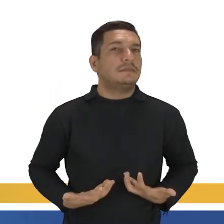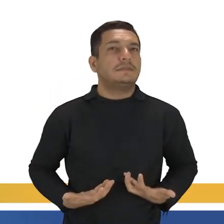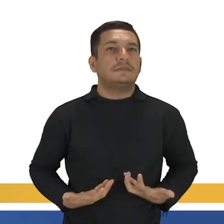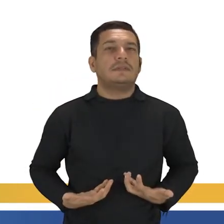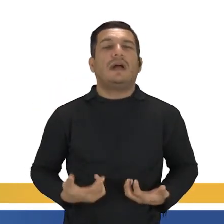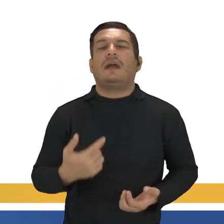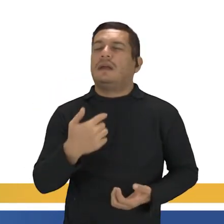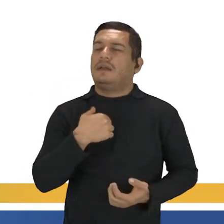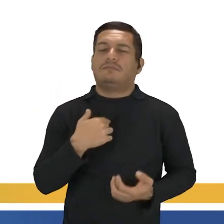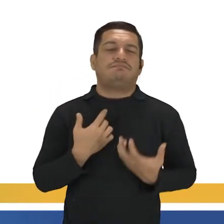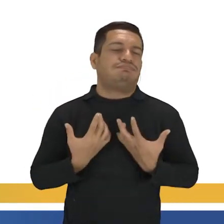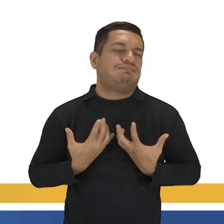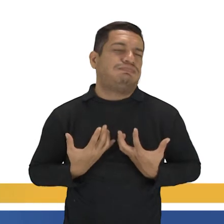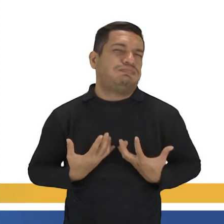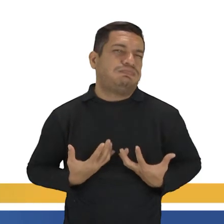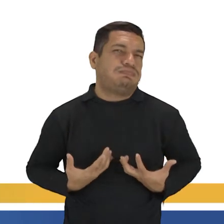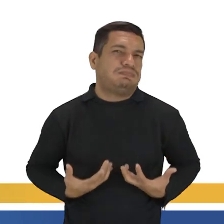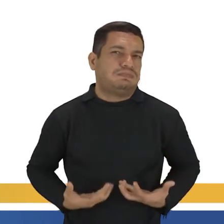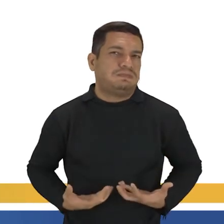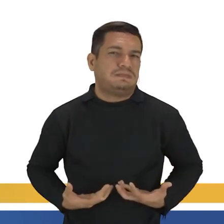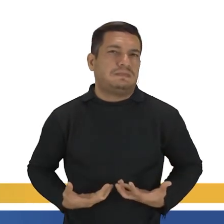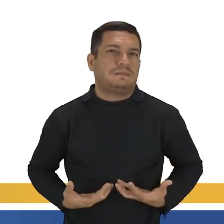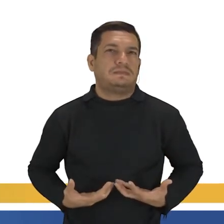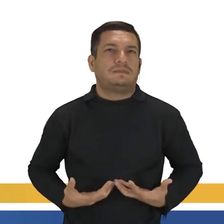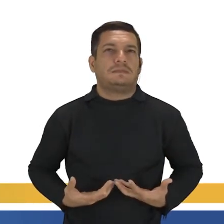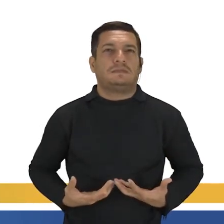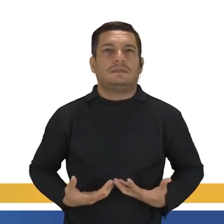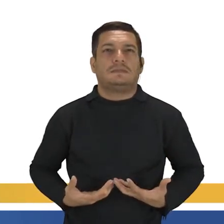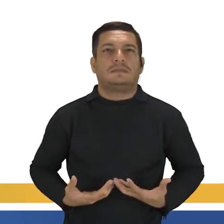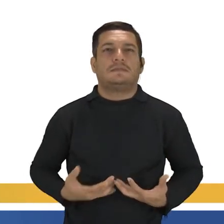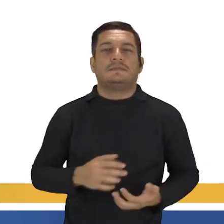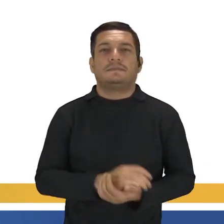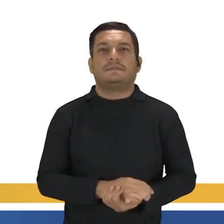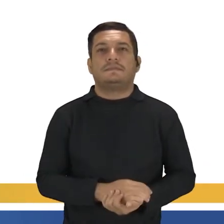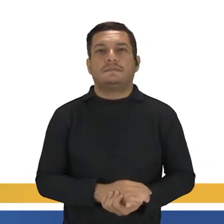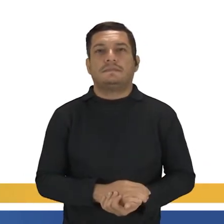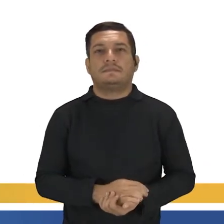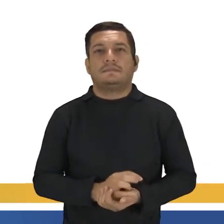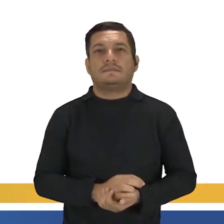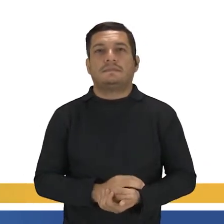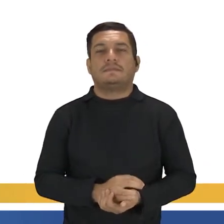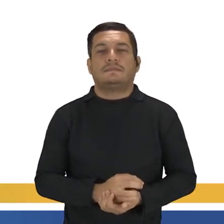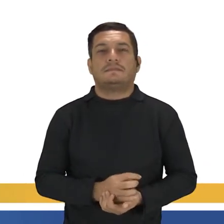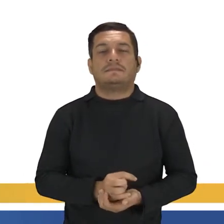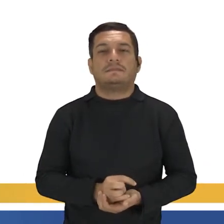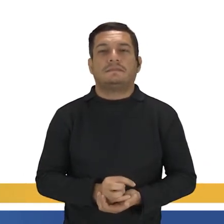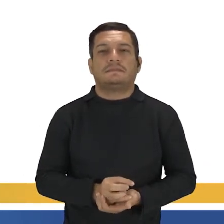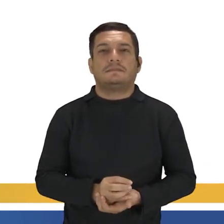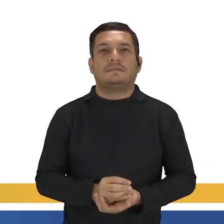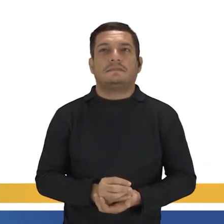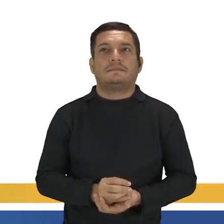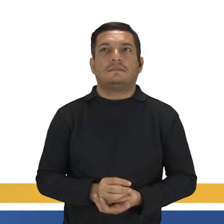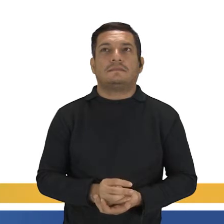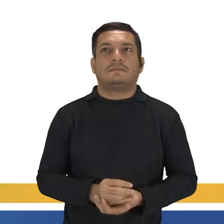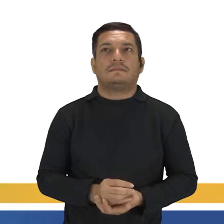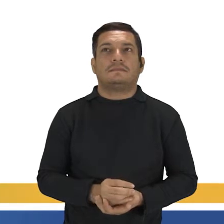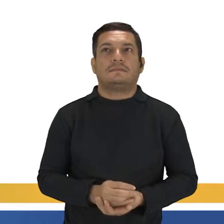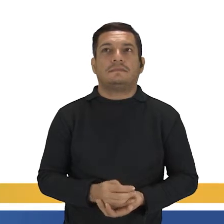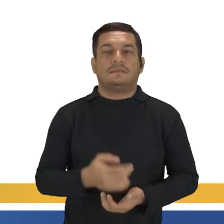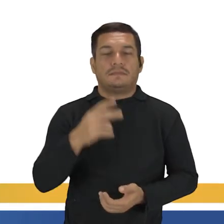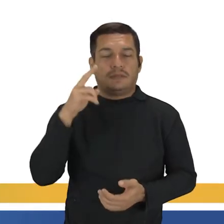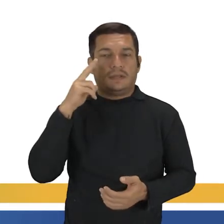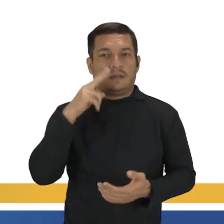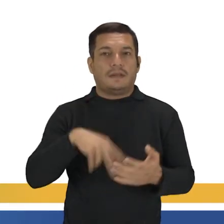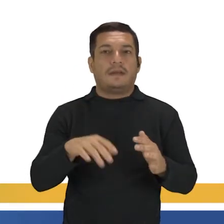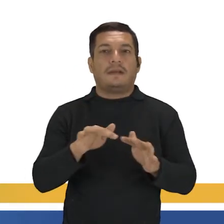tô muito cansada. I think I rest a little bit. Tá vendo aquela expressão lá